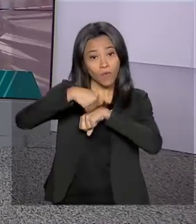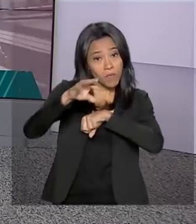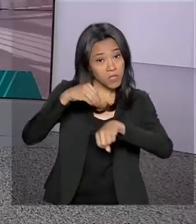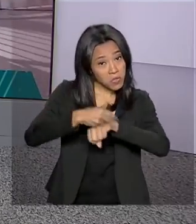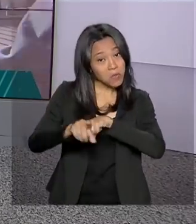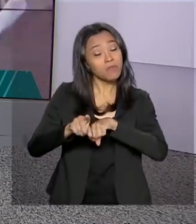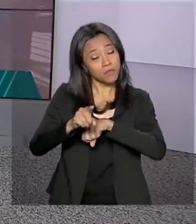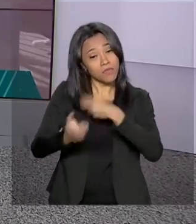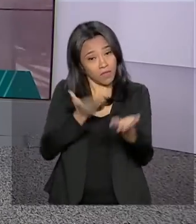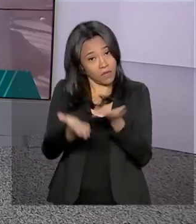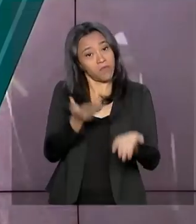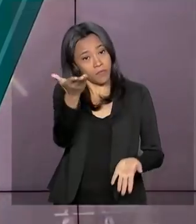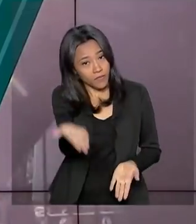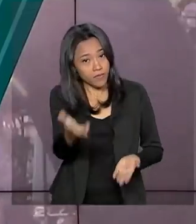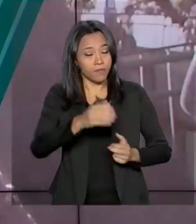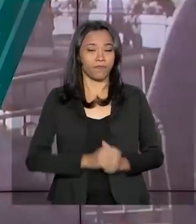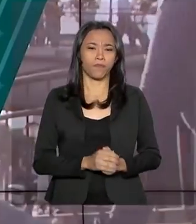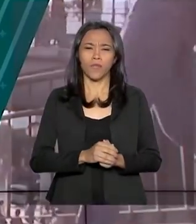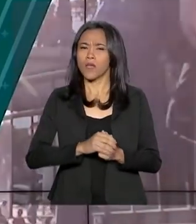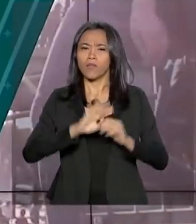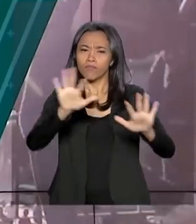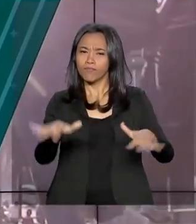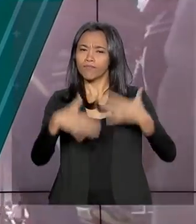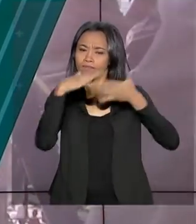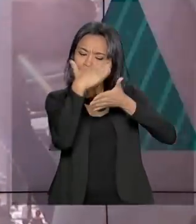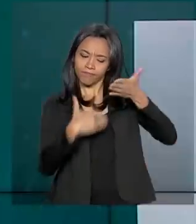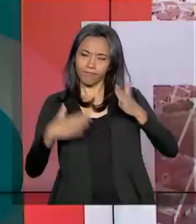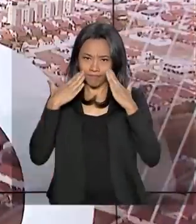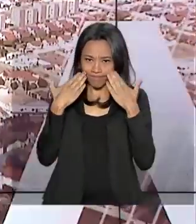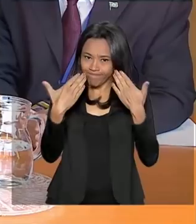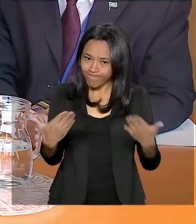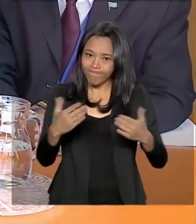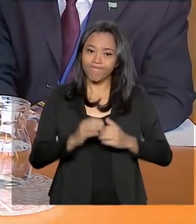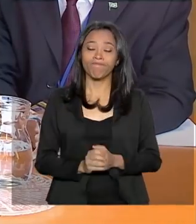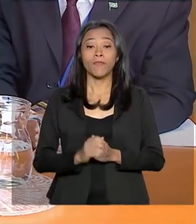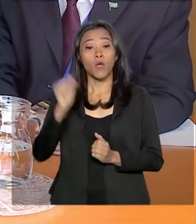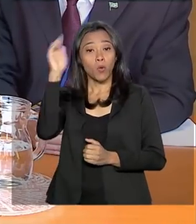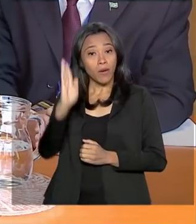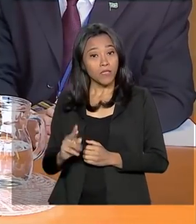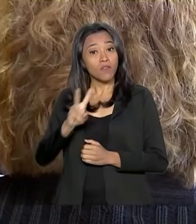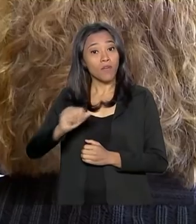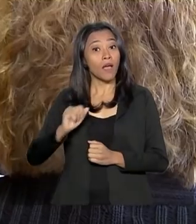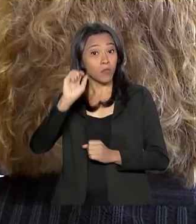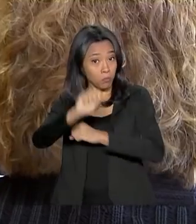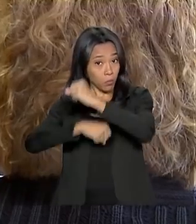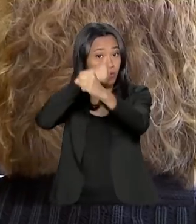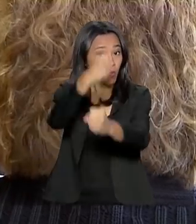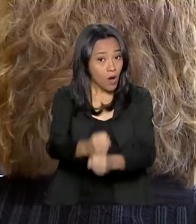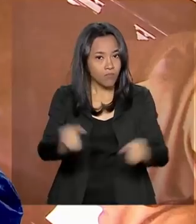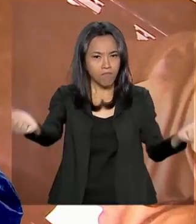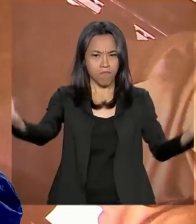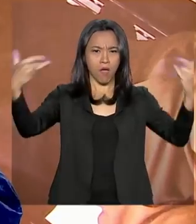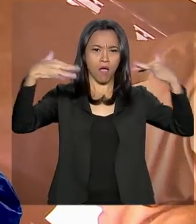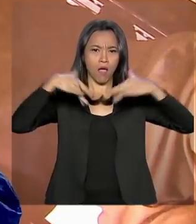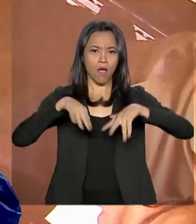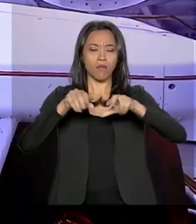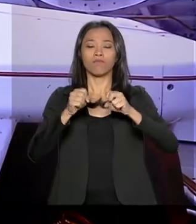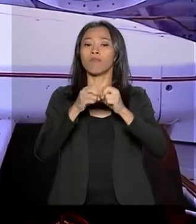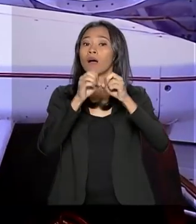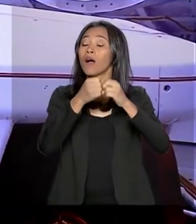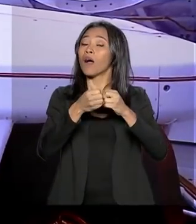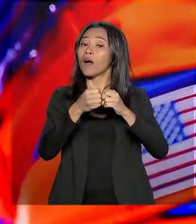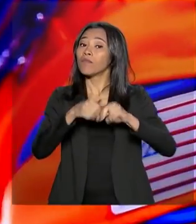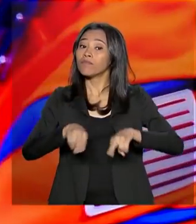informação e serviço para você. Confira os destaques desta edição. O Brasil vai sediar no ano que vem evento da ONU para promover a